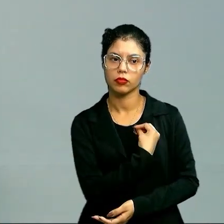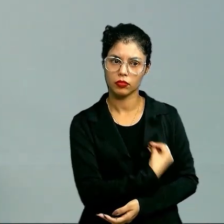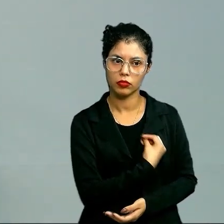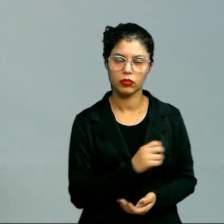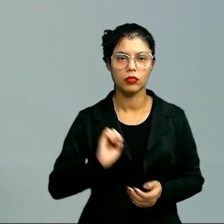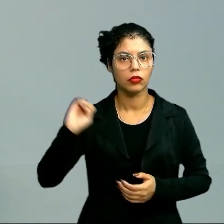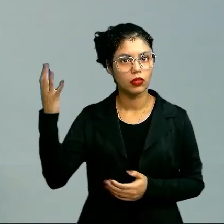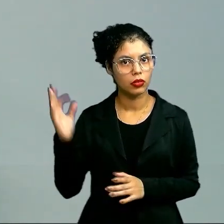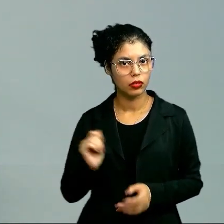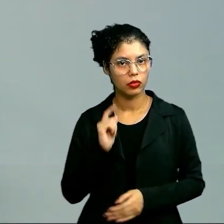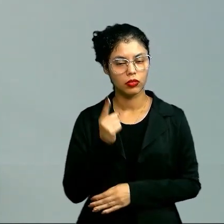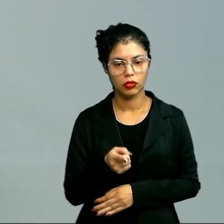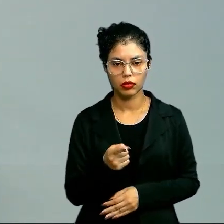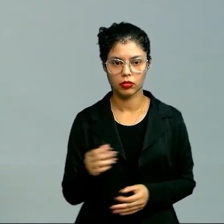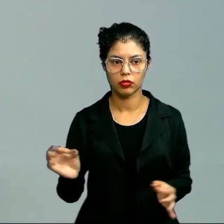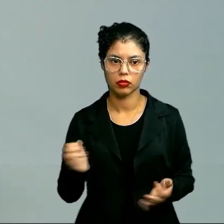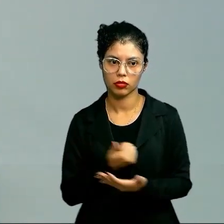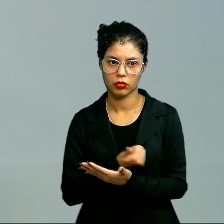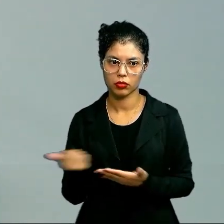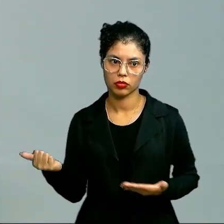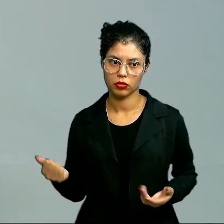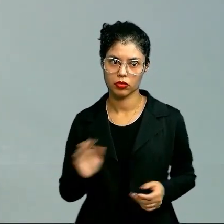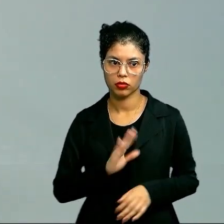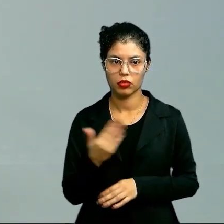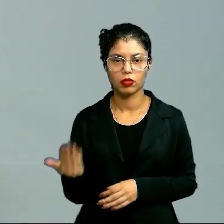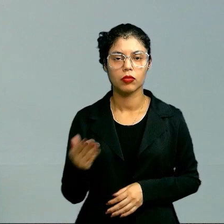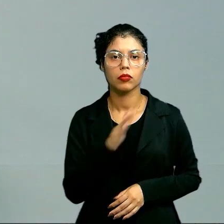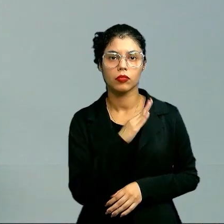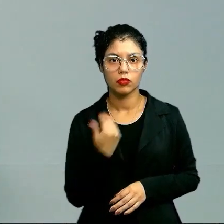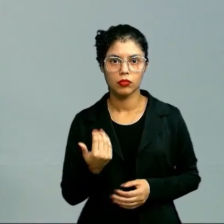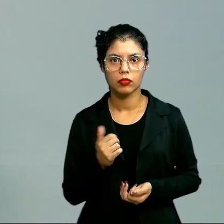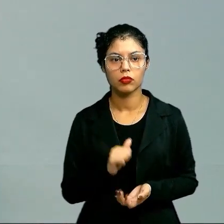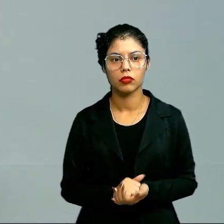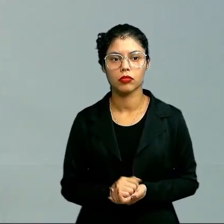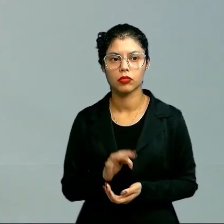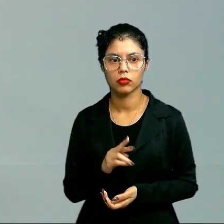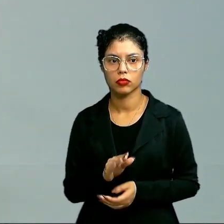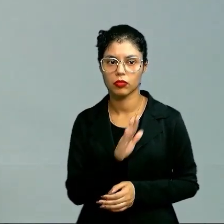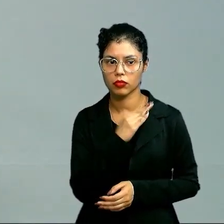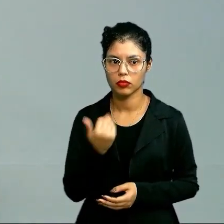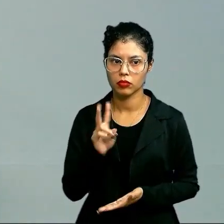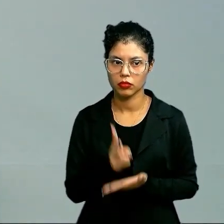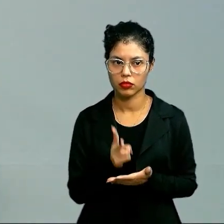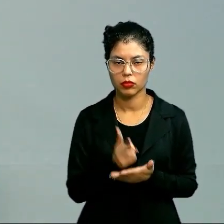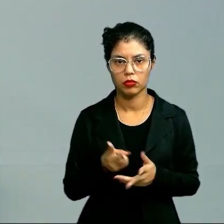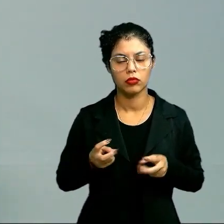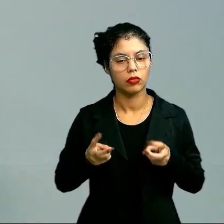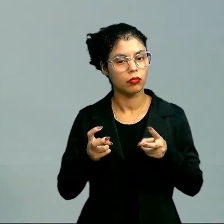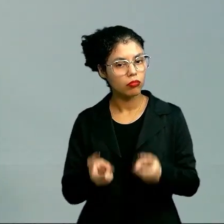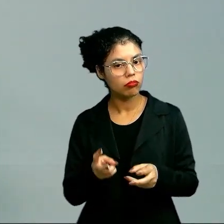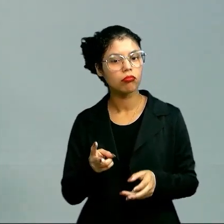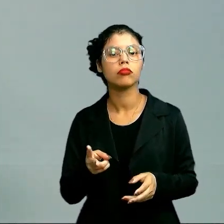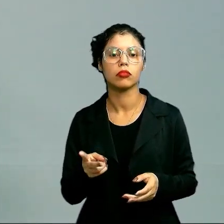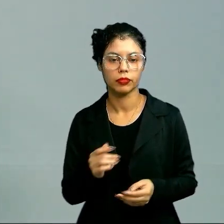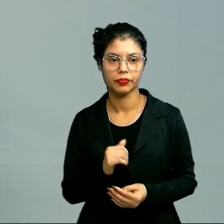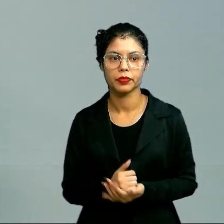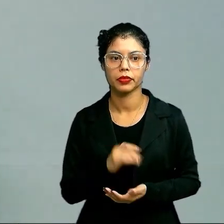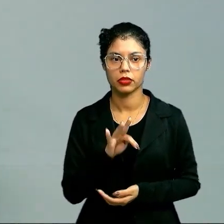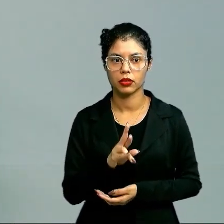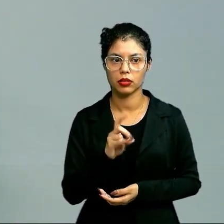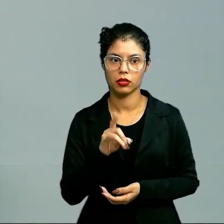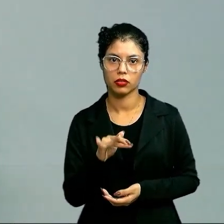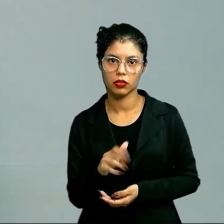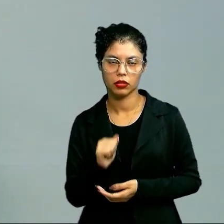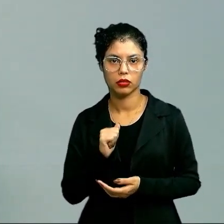agora ele está pagando pelos seus atos. E quando uma pessoa que é altruísta morre com a mesma doença, a gente diz aos